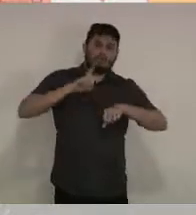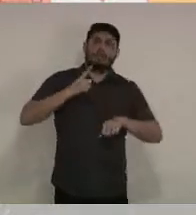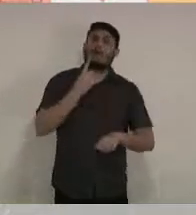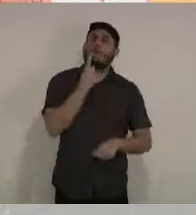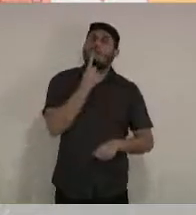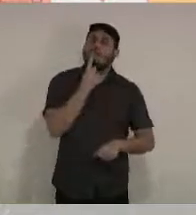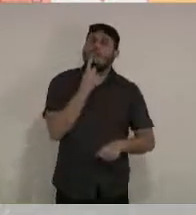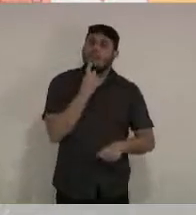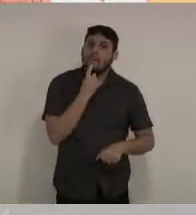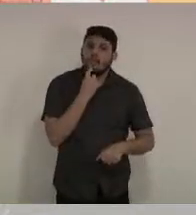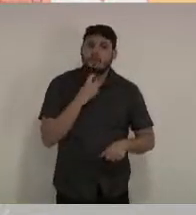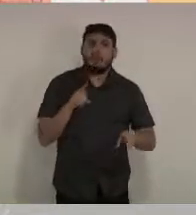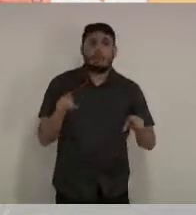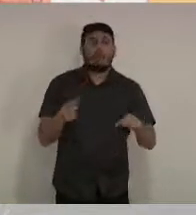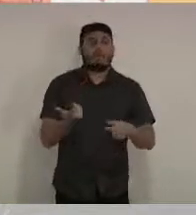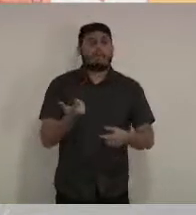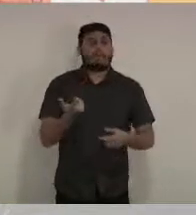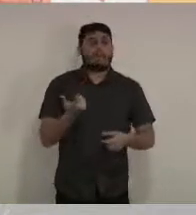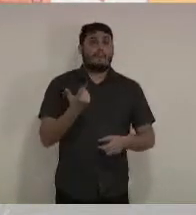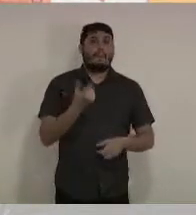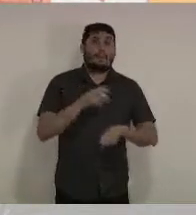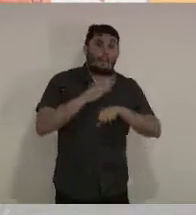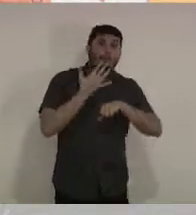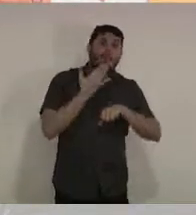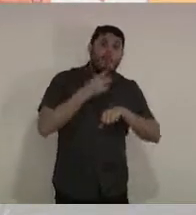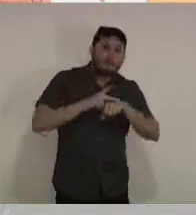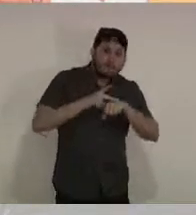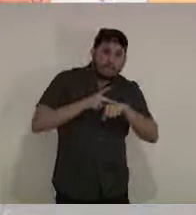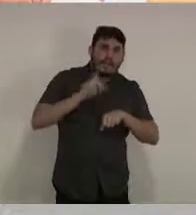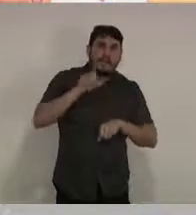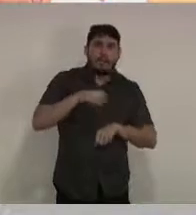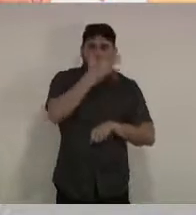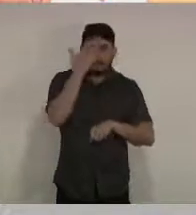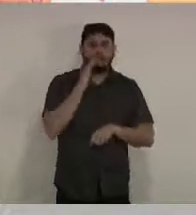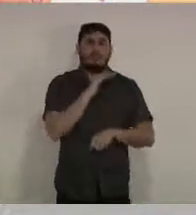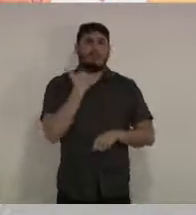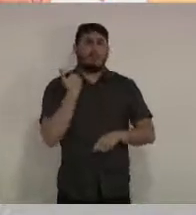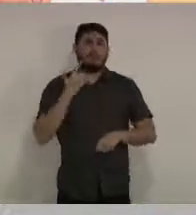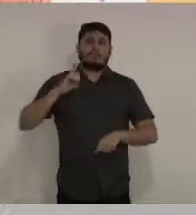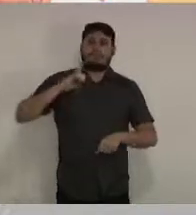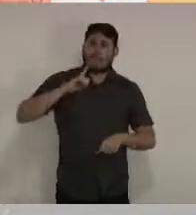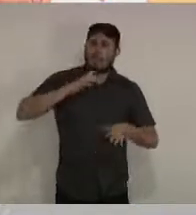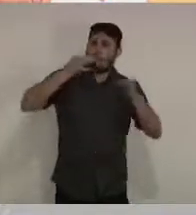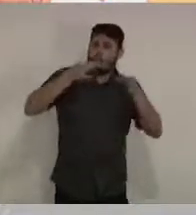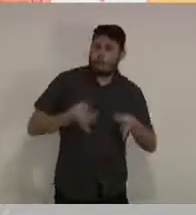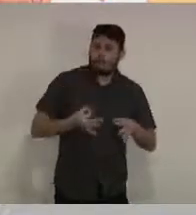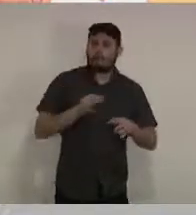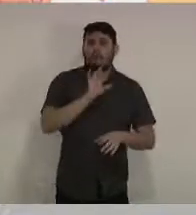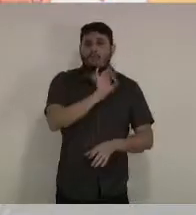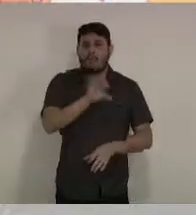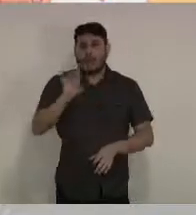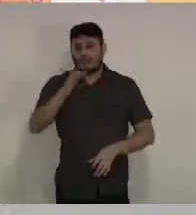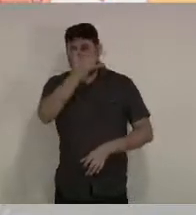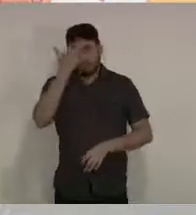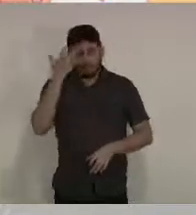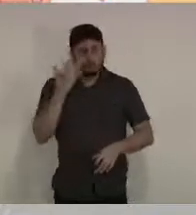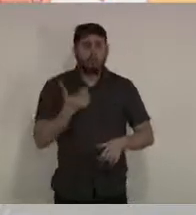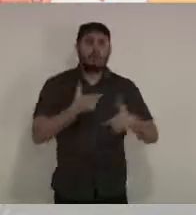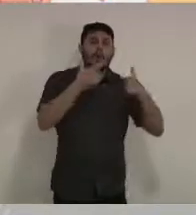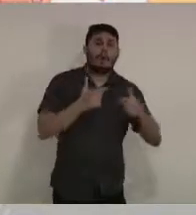pretos, os óbitos. Nós temos monitorado cada caso, cada endereço, para que a gente possa,